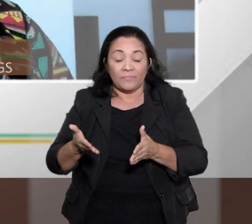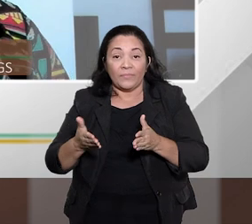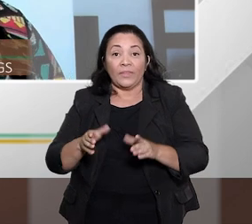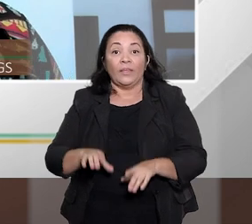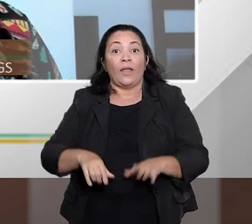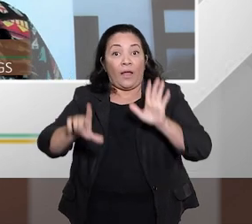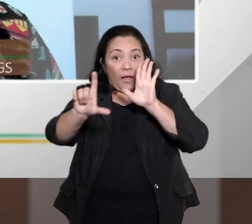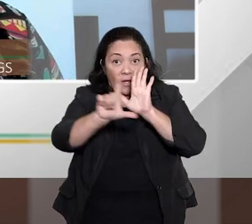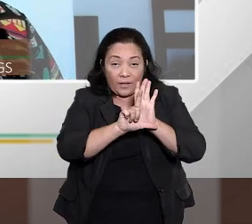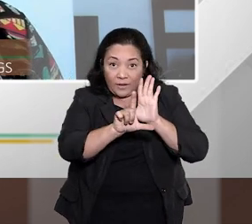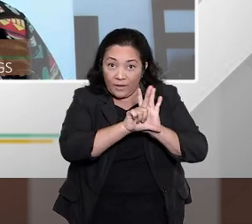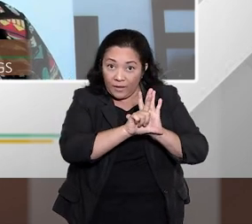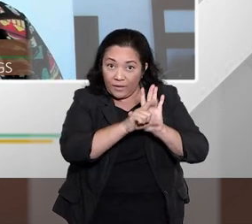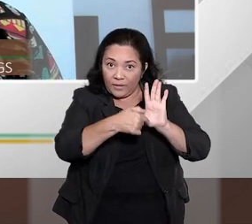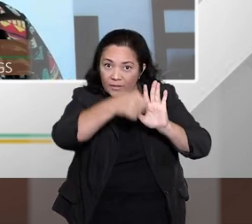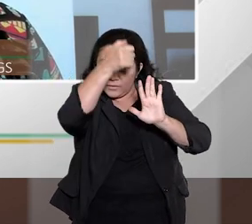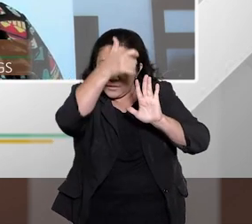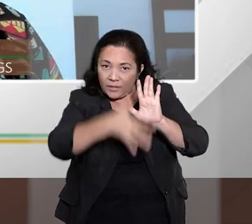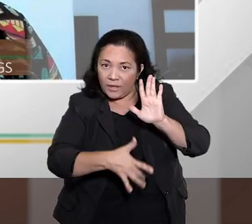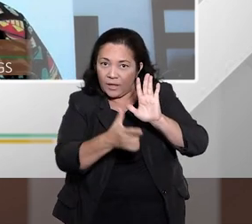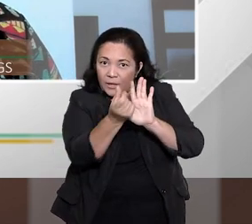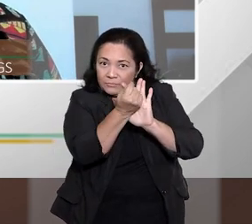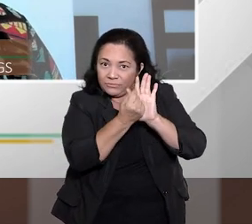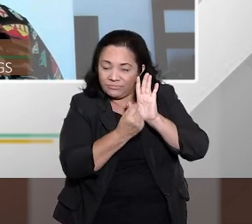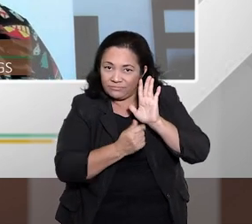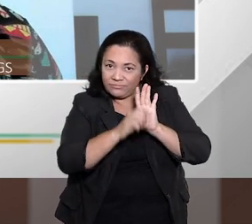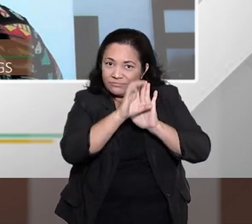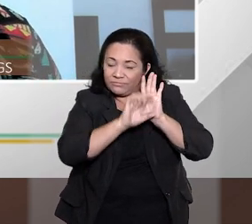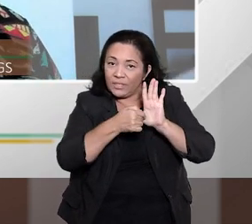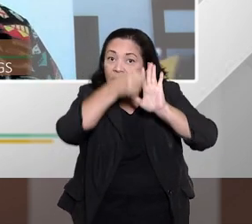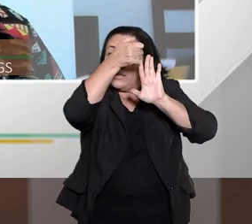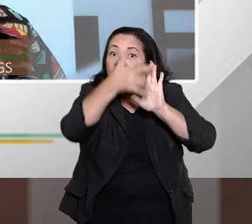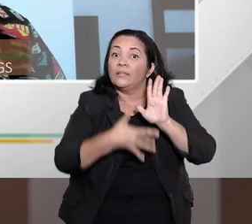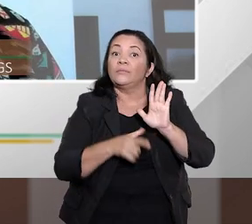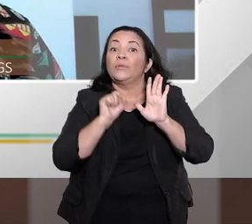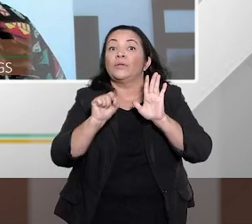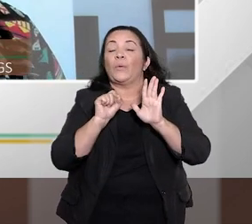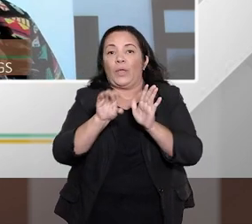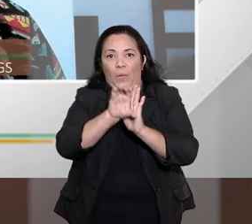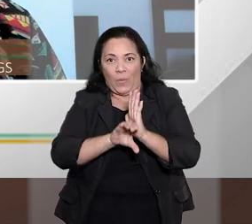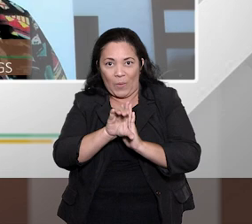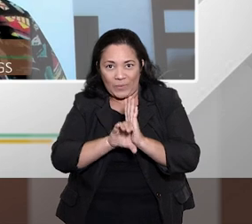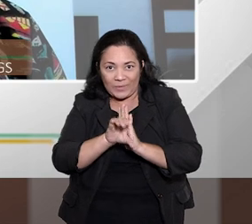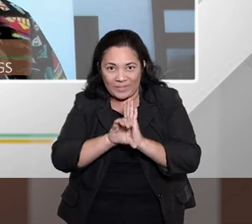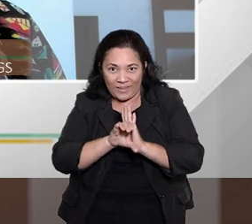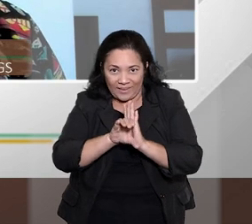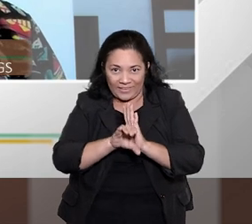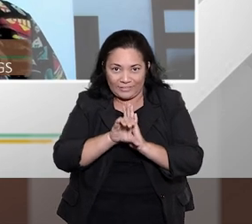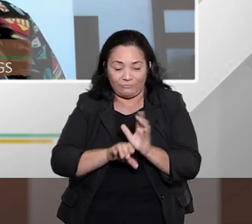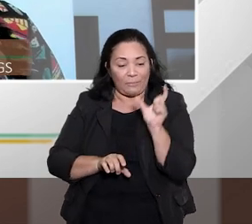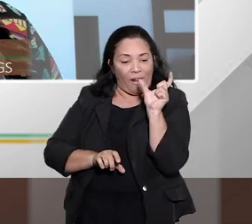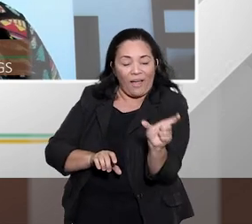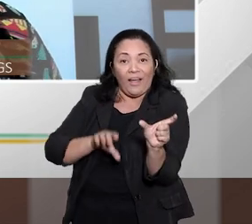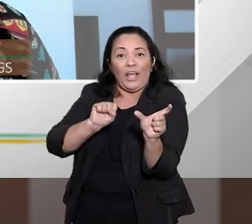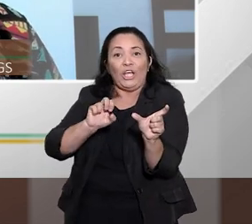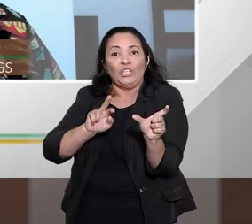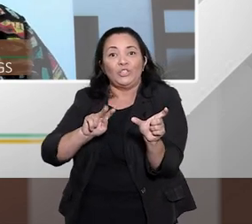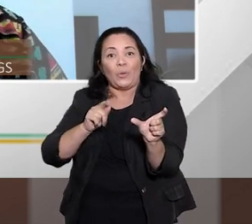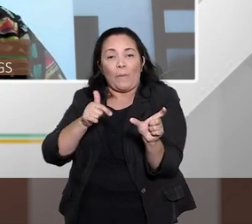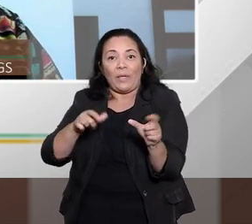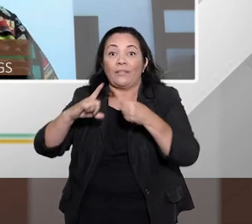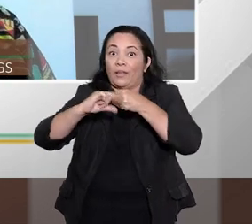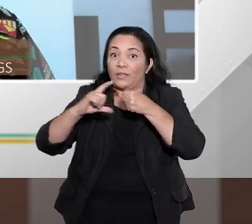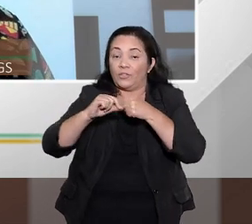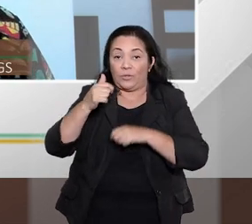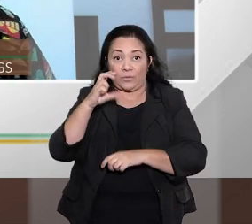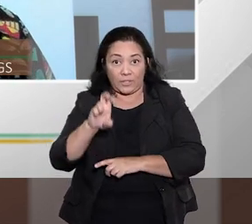A lei que atualizou o Código de Defesa do Consumidor trouxe uma definição. Essa definição é a seguinte, está no